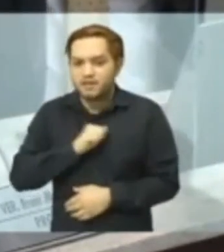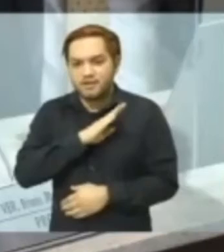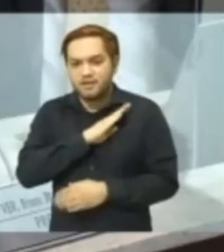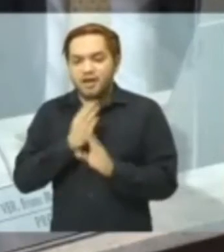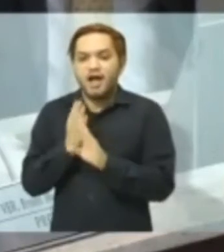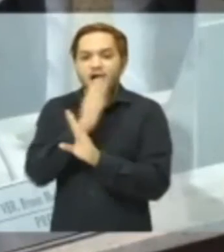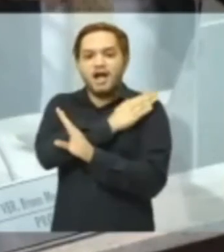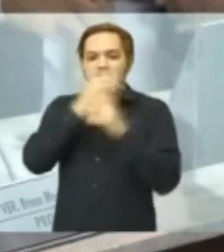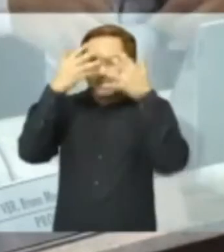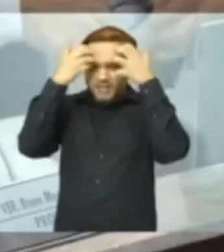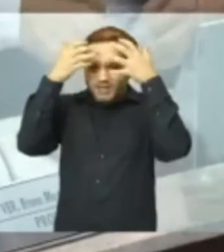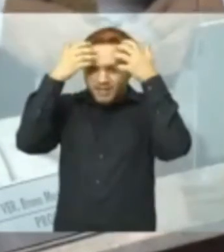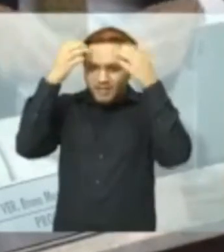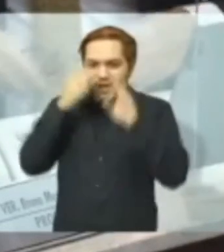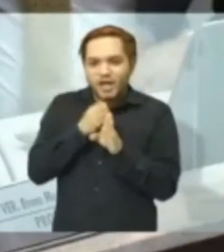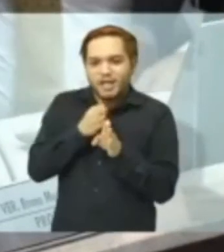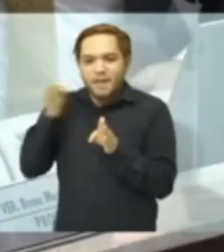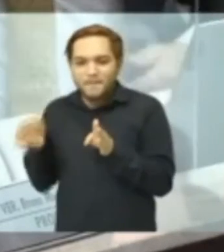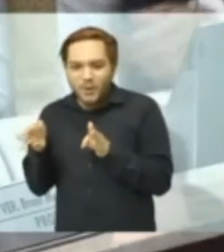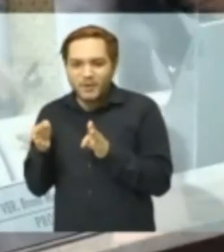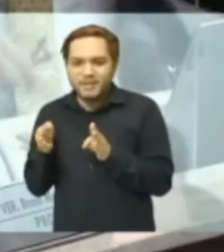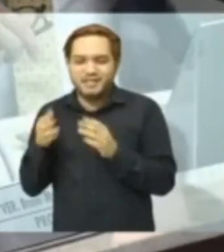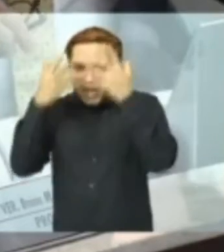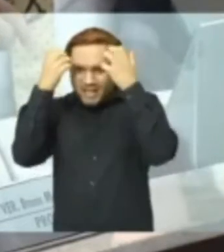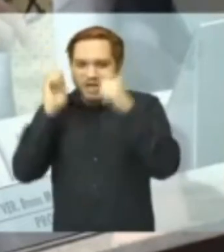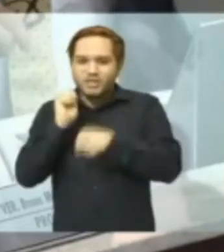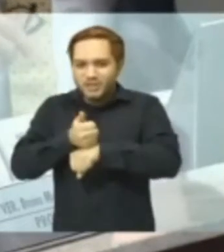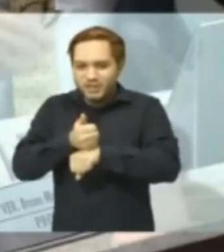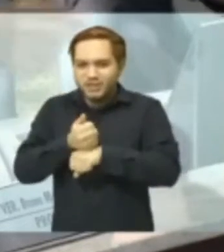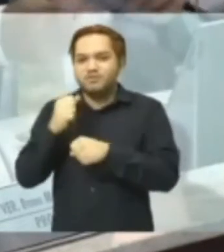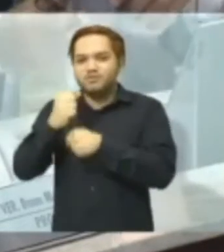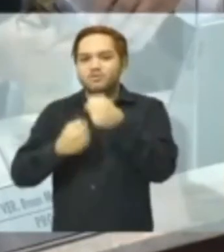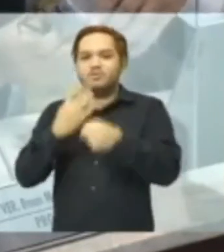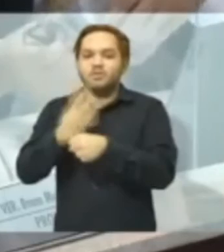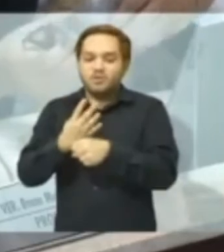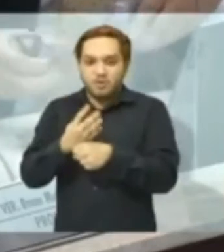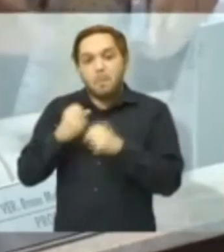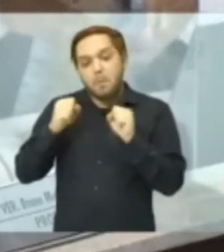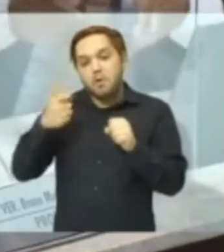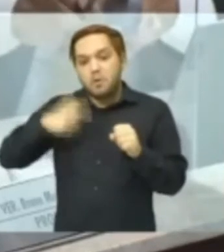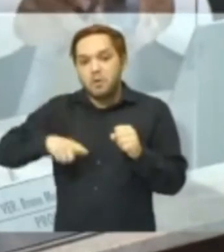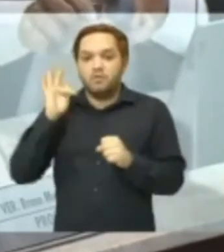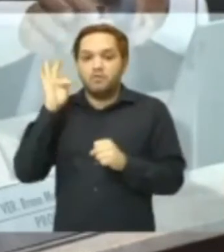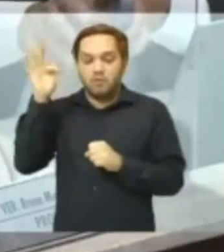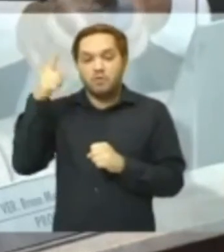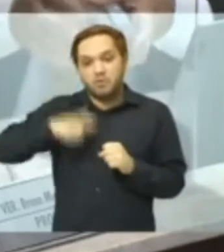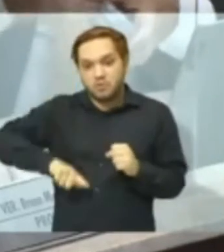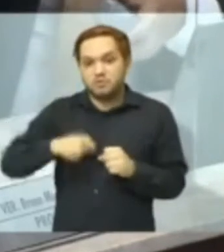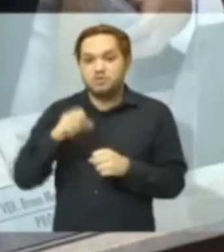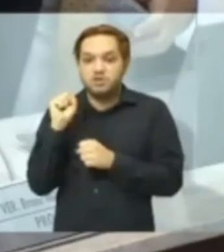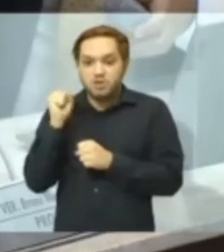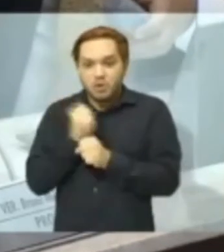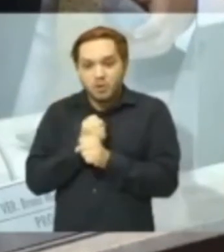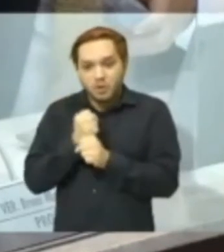Adair e Júnior, depois do vereador Adair e Júnior. Daqui a quatro anos, que o senhor ainda pode ser de novo, que são oito anos, vá